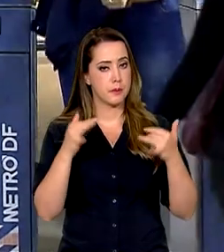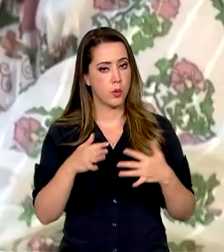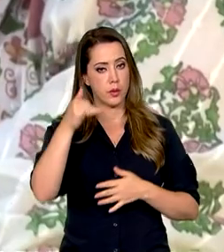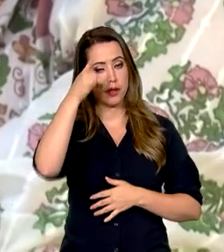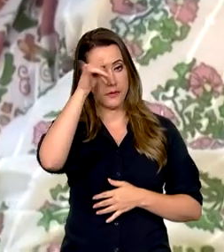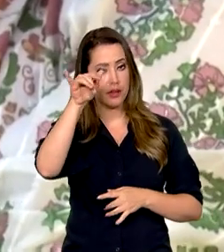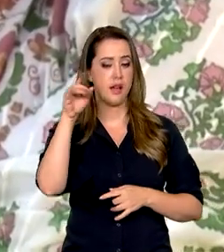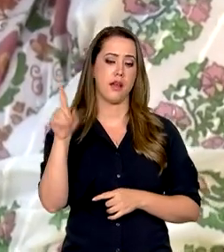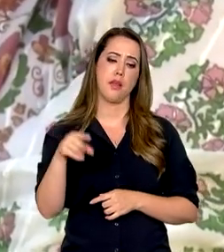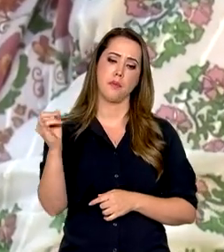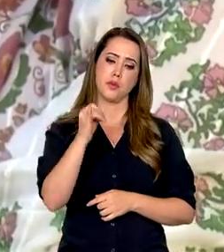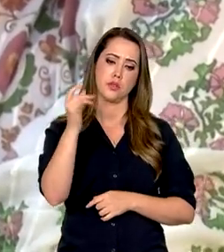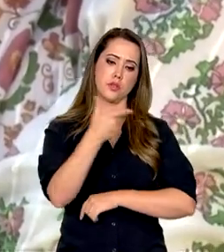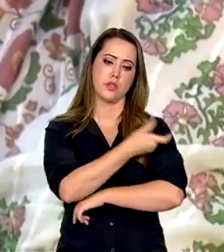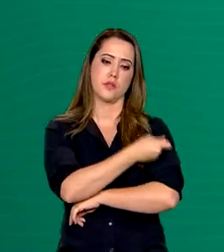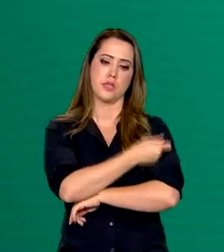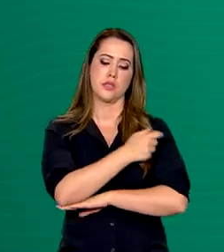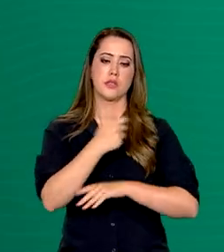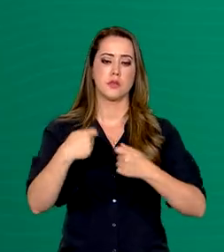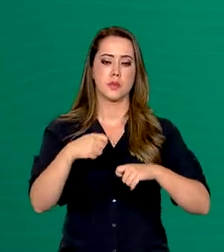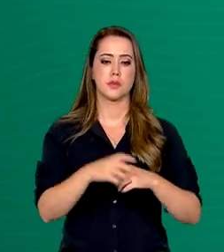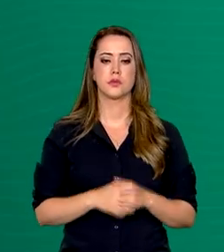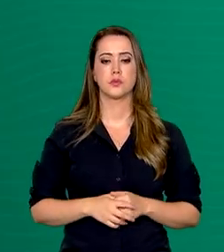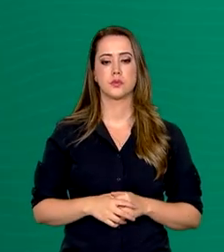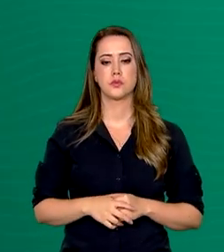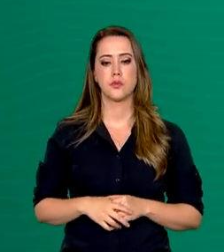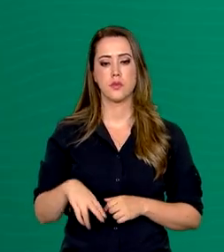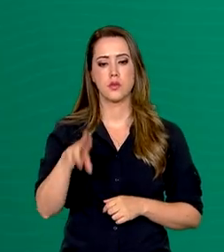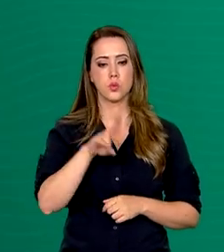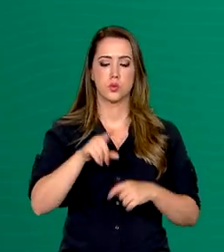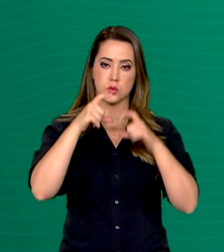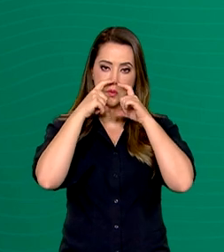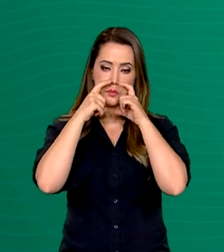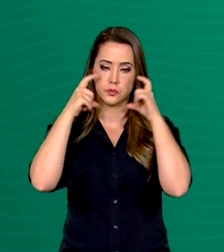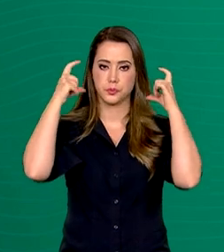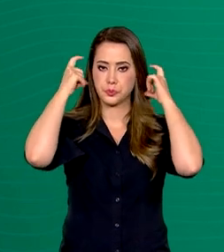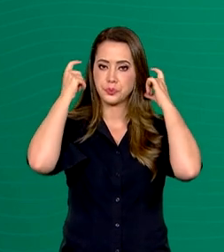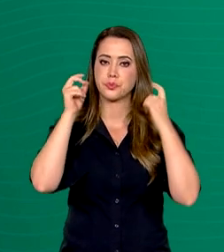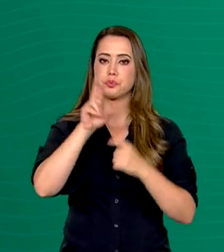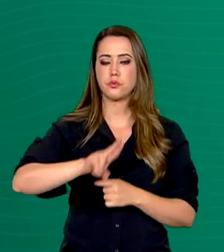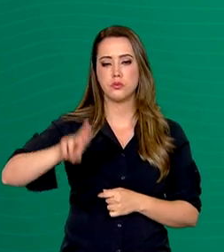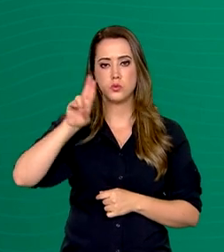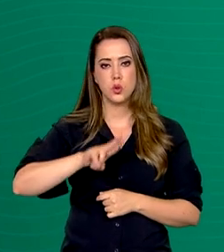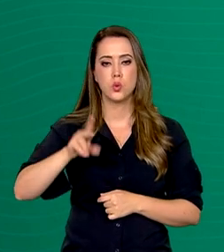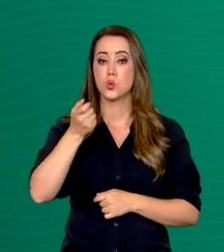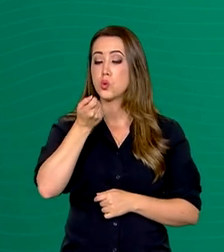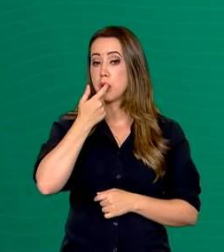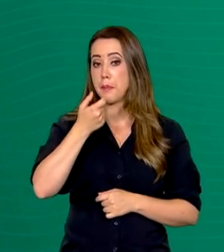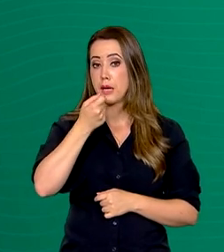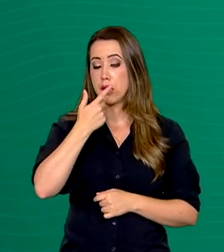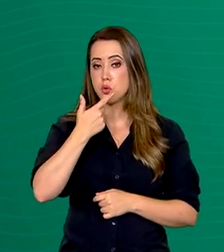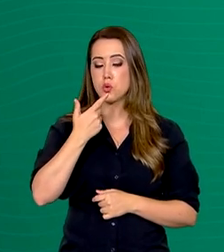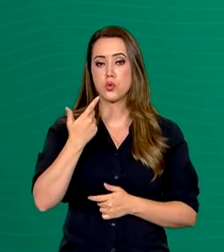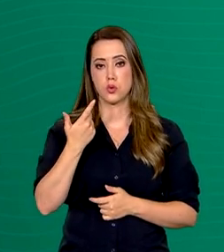prevenção e de manter as vacinas em dia. Então, a utilização da máscara, a utilização de medicamento,